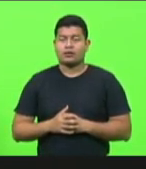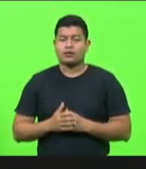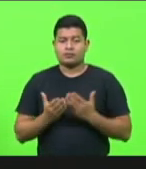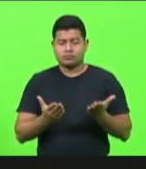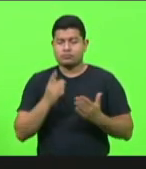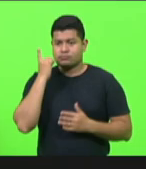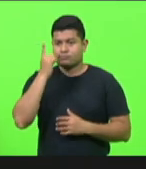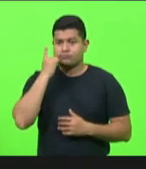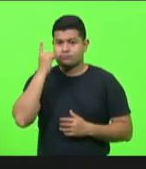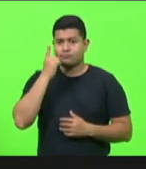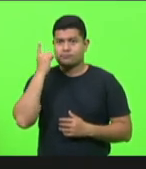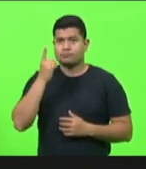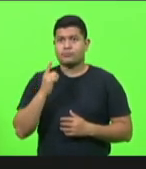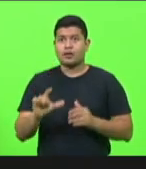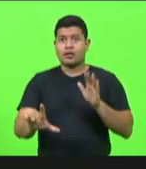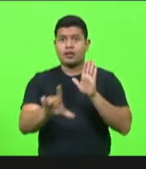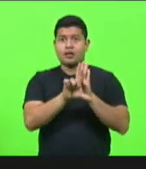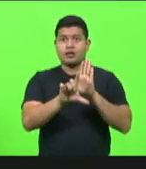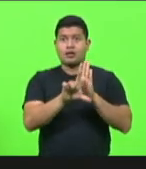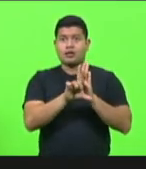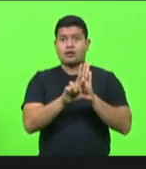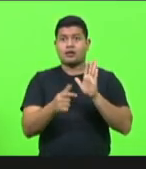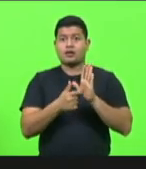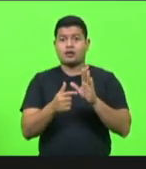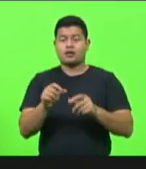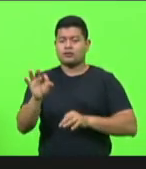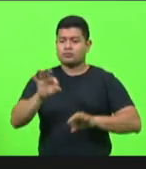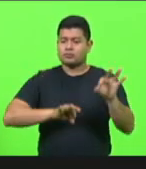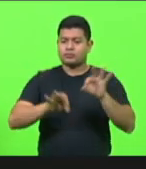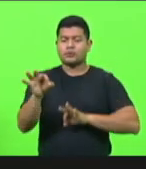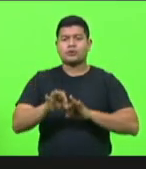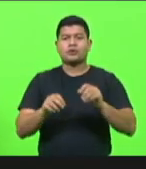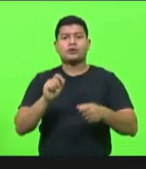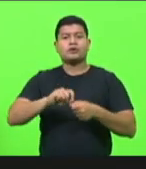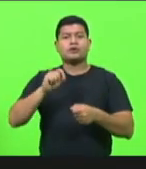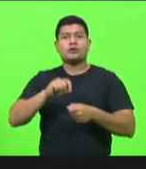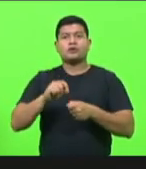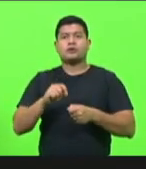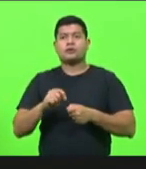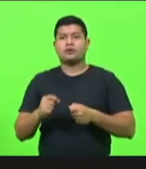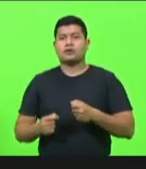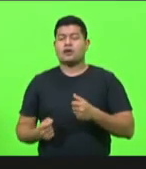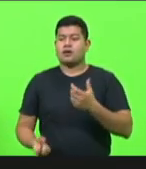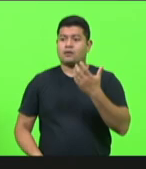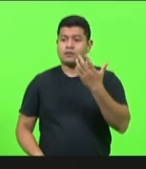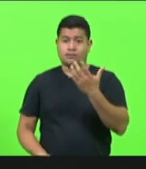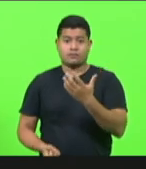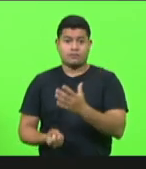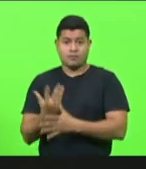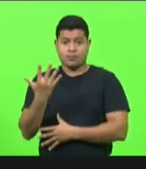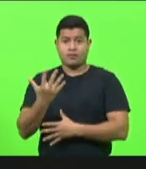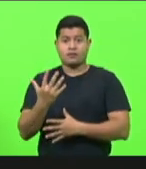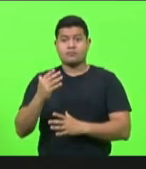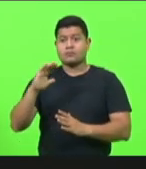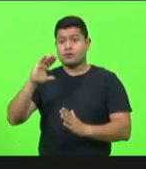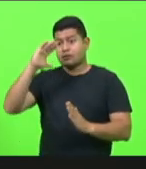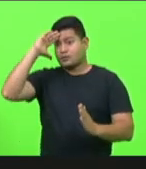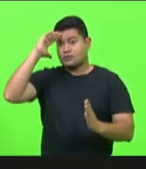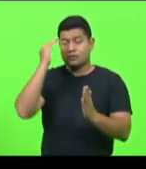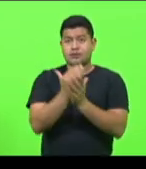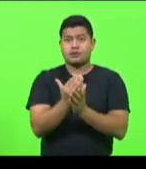Deputado, as leis, elas foram feitas para quem cumpre as leis. Isso é o governo